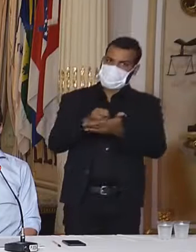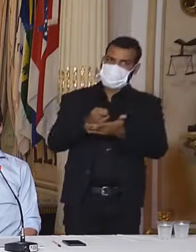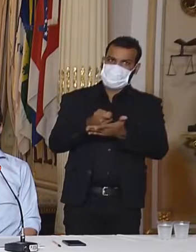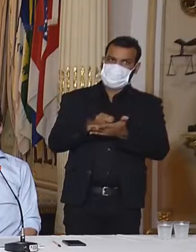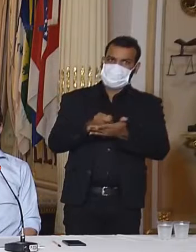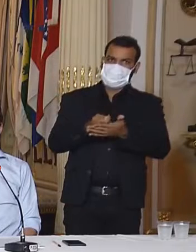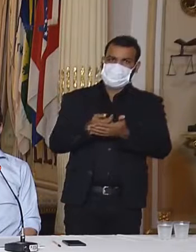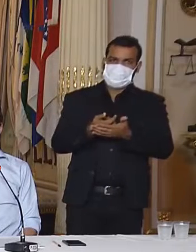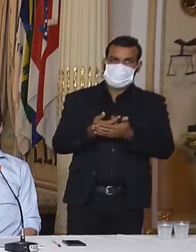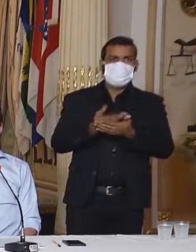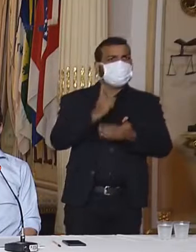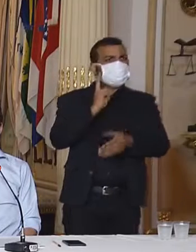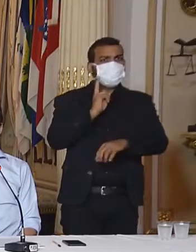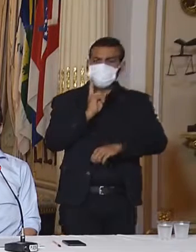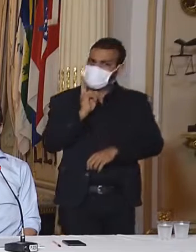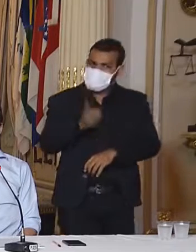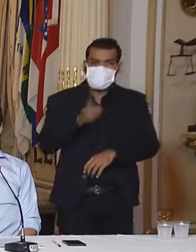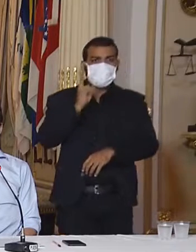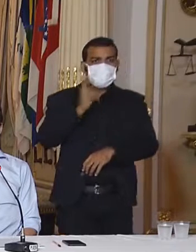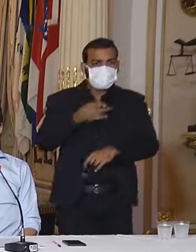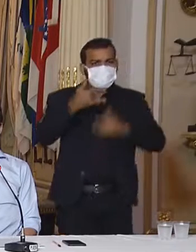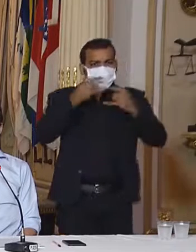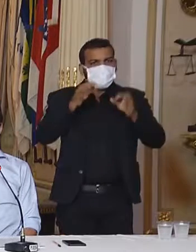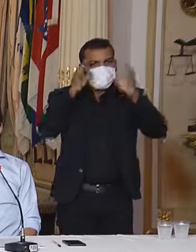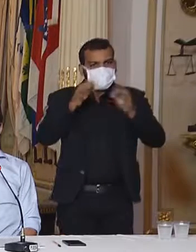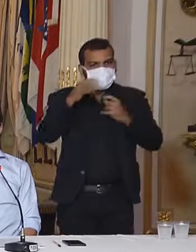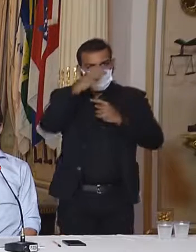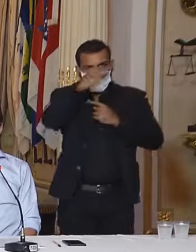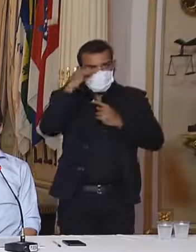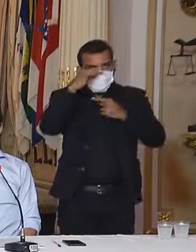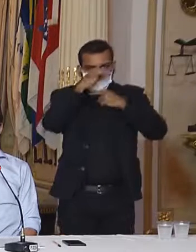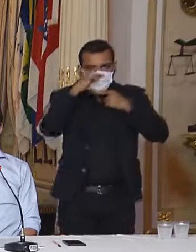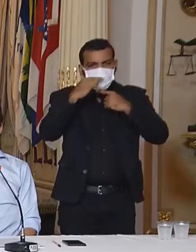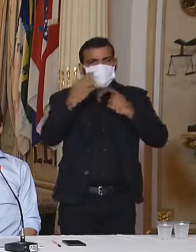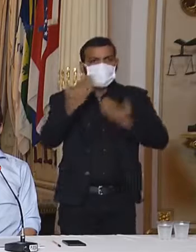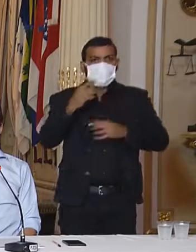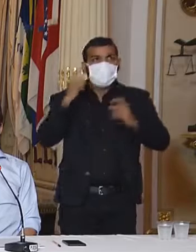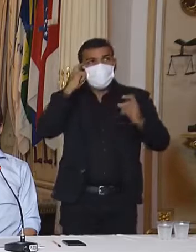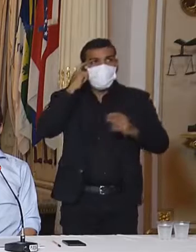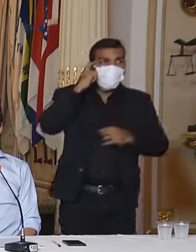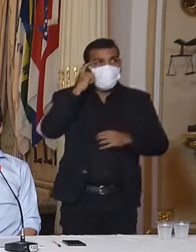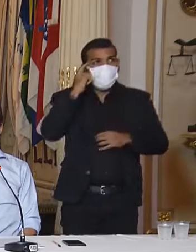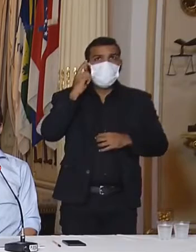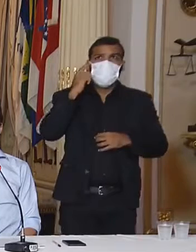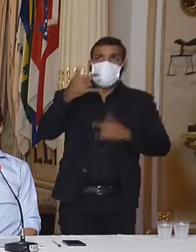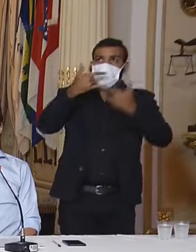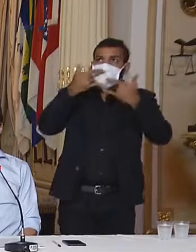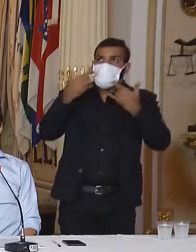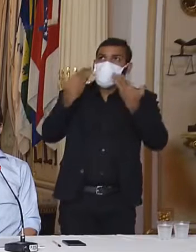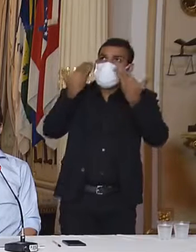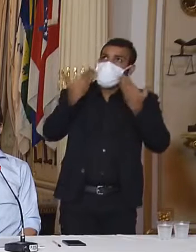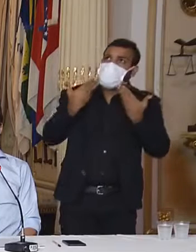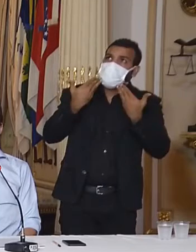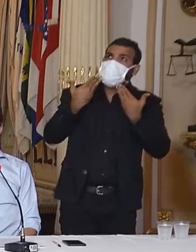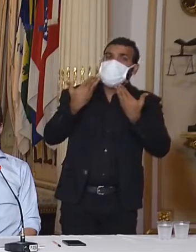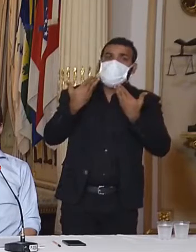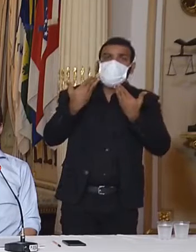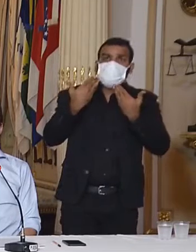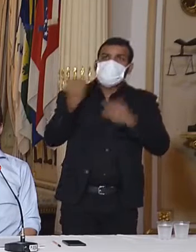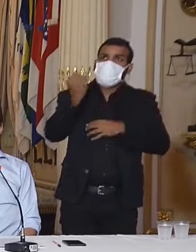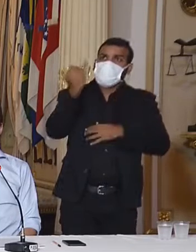máscara, procurem utilizar de forma adequada, não há mais dúvida de que a máscara é um elemento